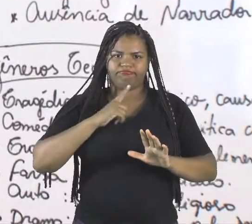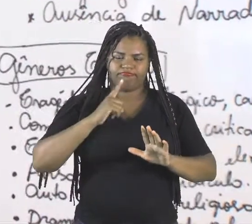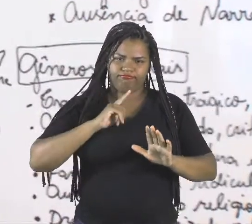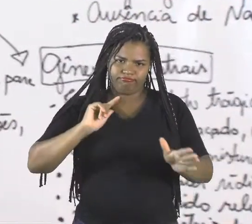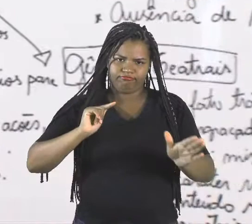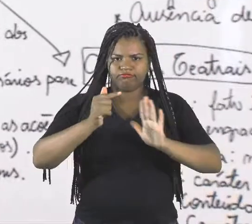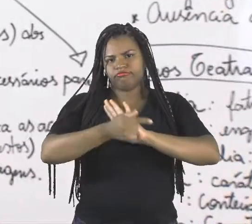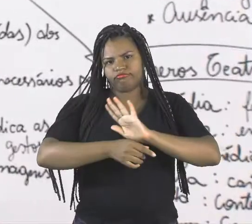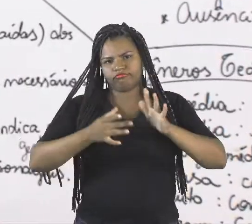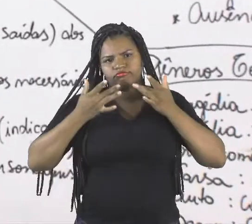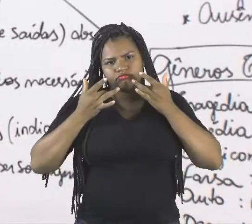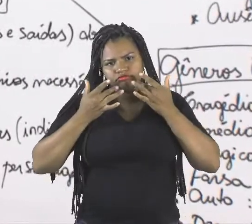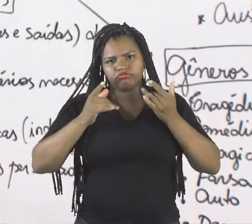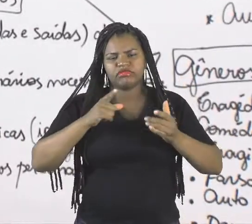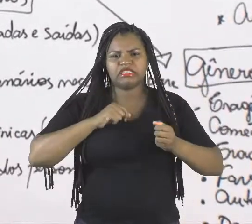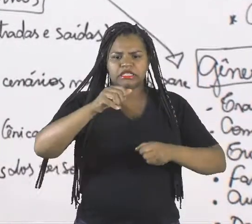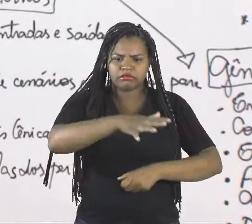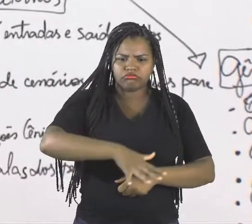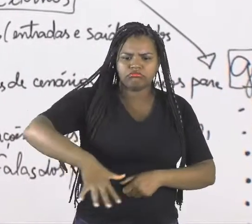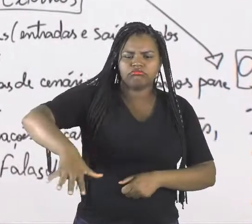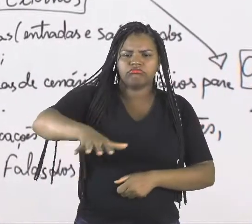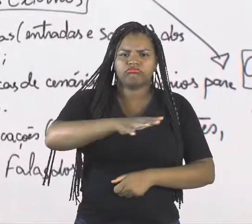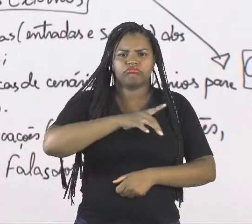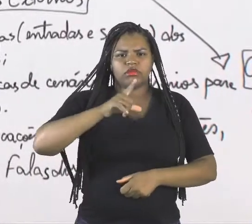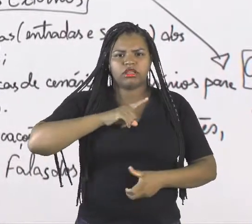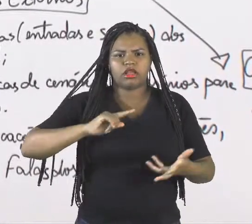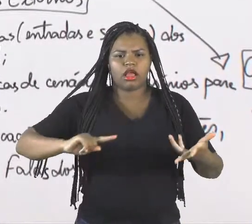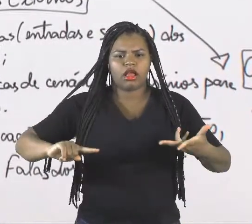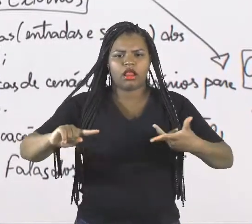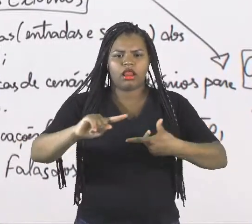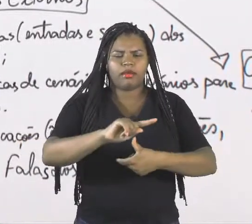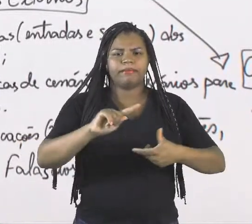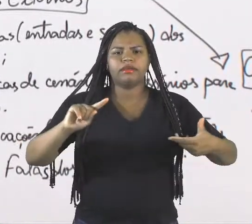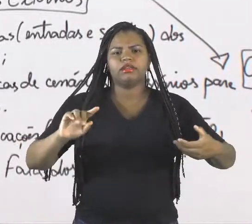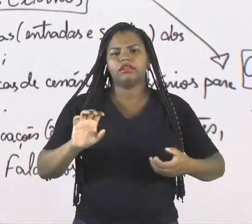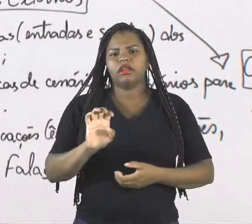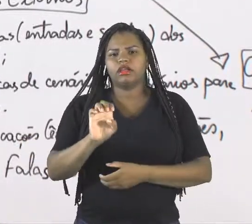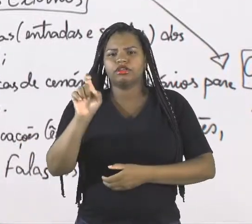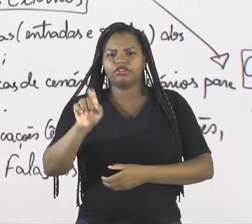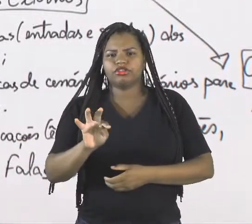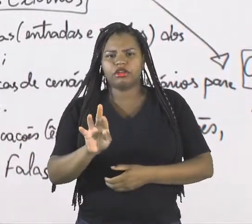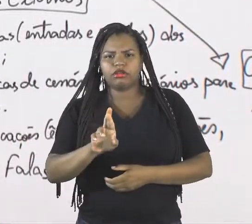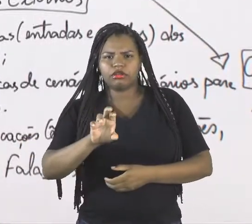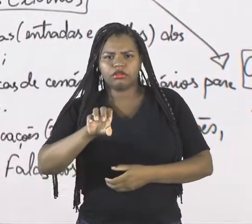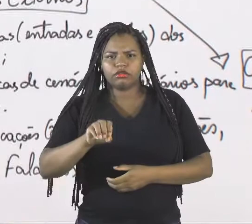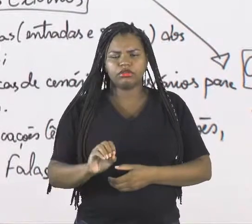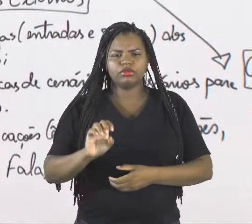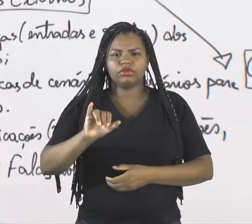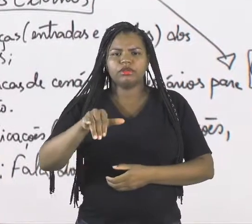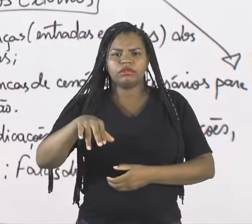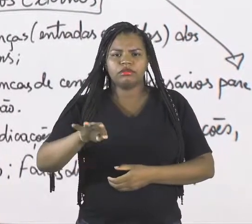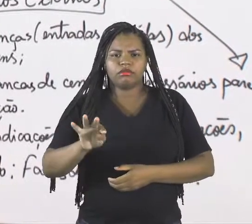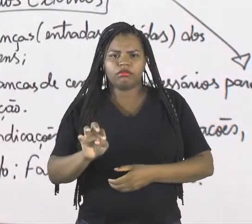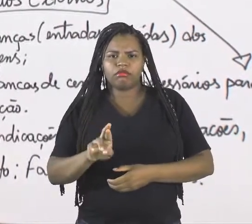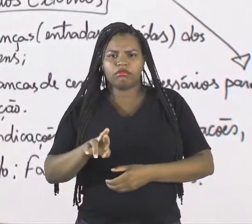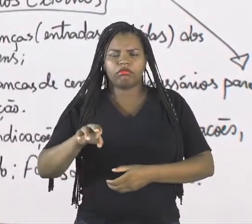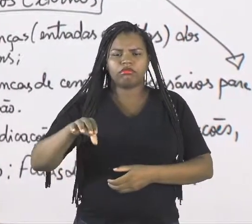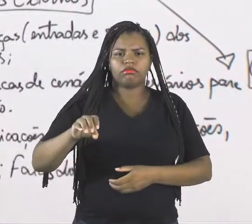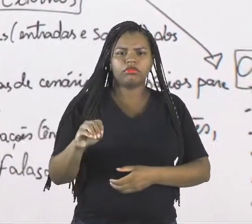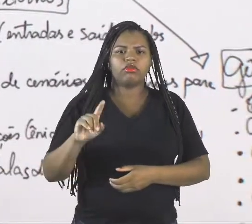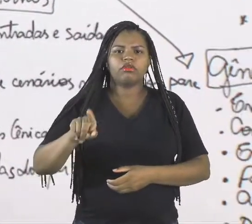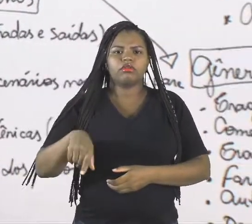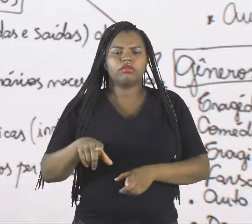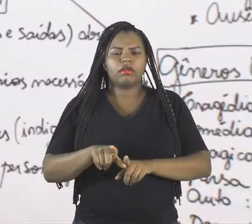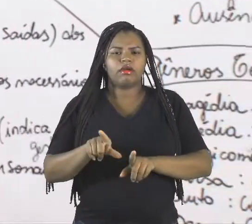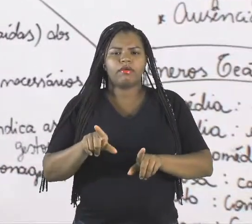teatrais, temos cenários, nós temos elementos externos, nós temos elementos internos. E a definição